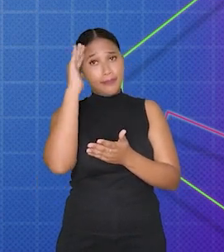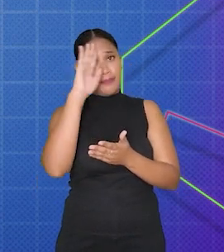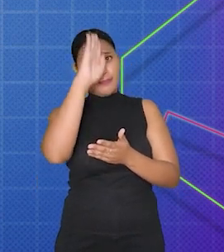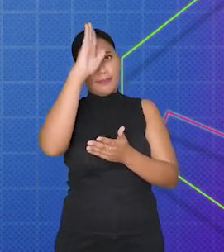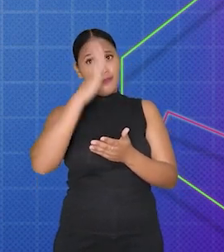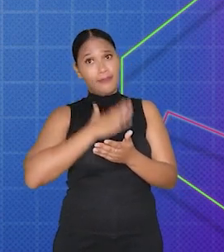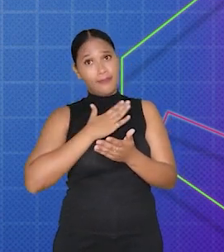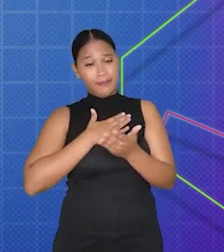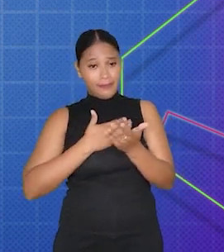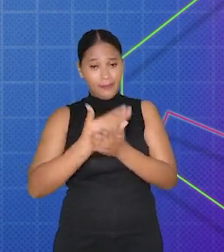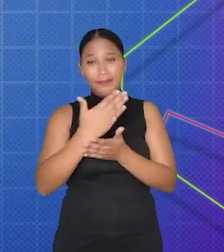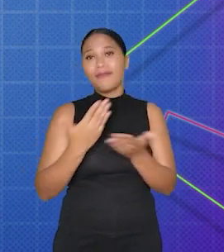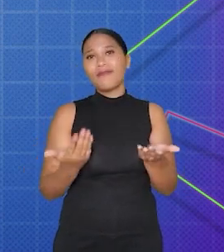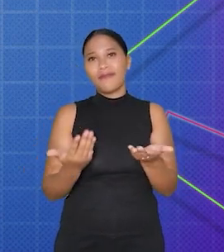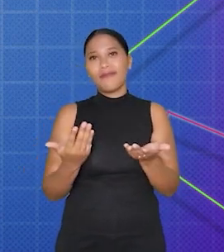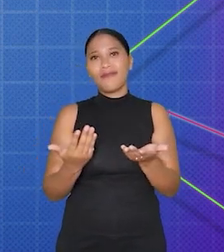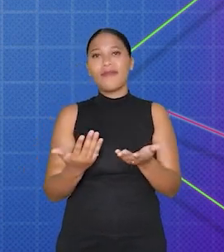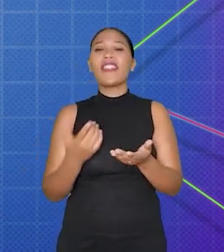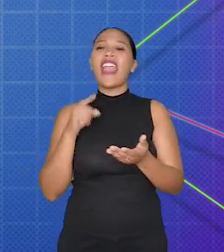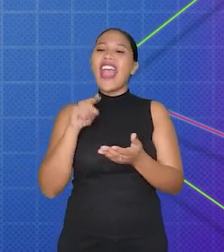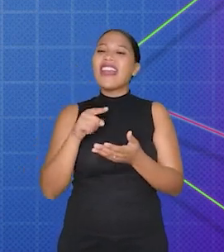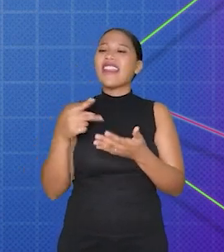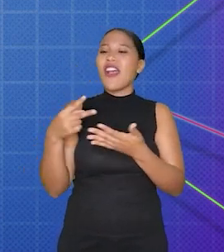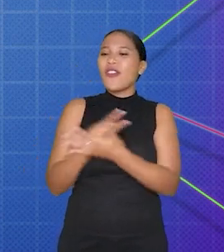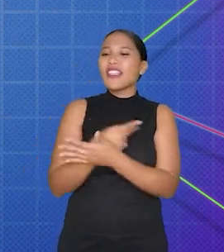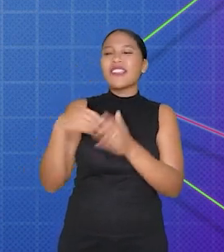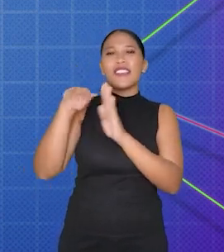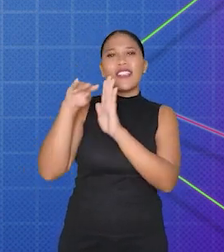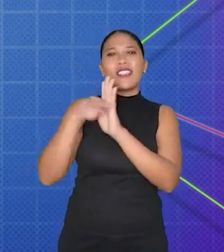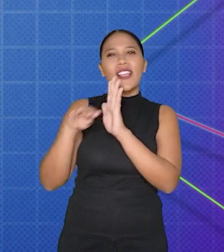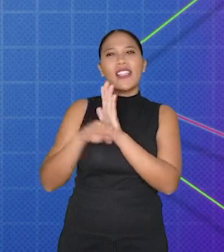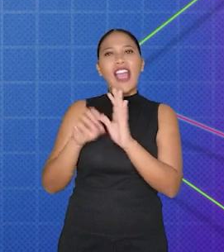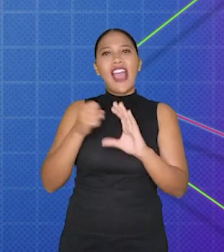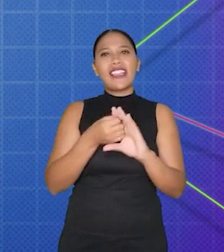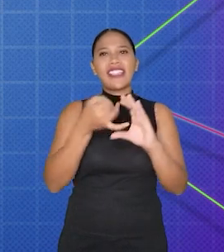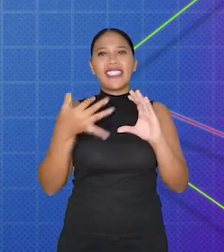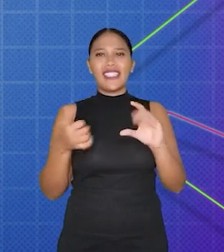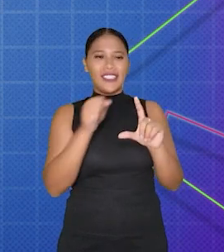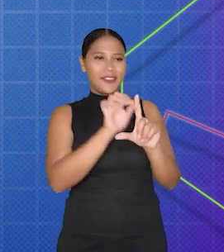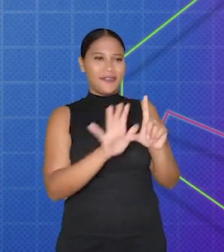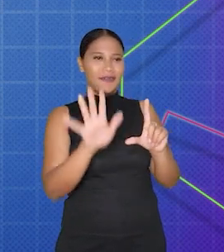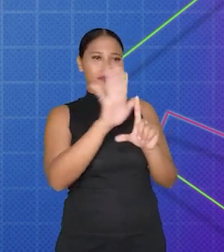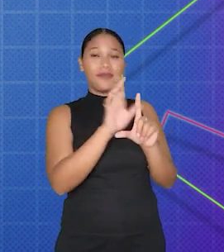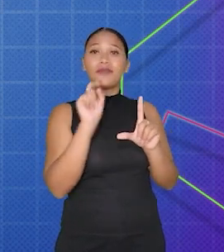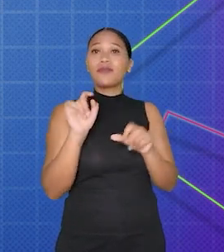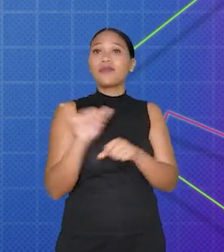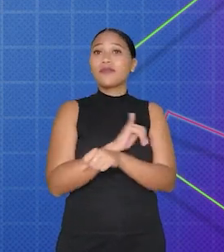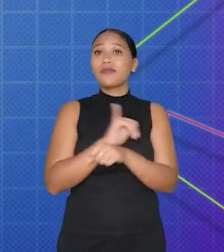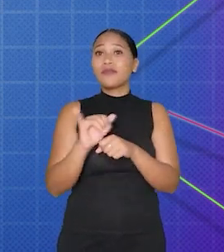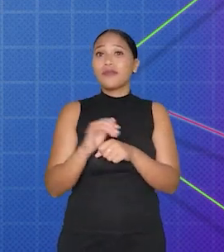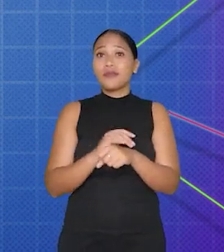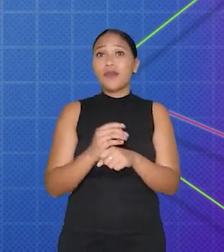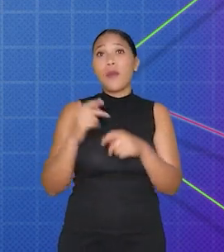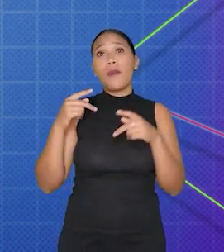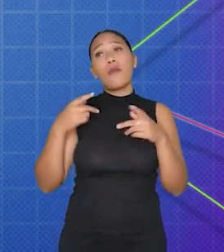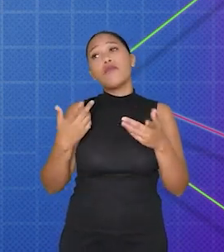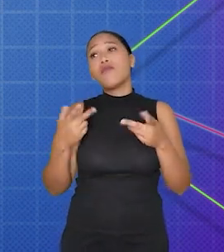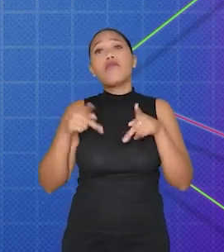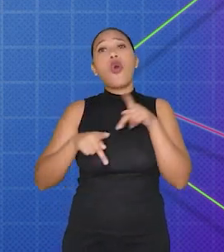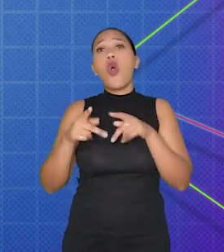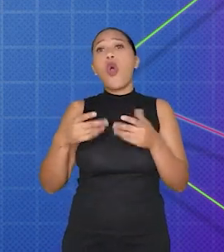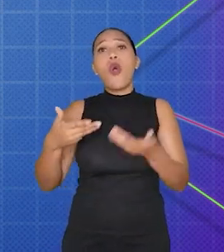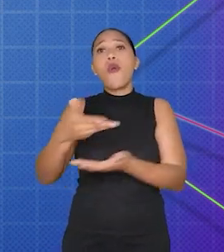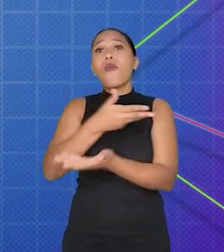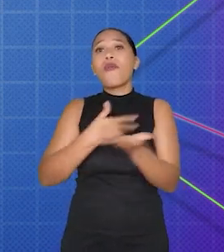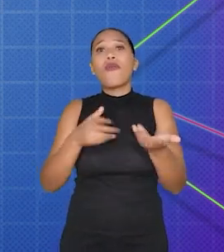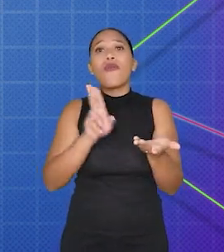programação de jogos. A Folha de Eventos é uma das principais características que torna o Construct 2 uma ferramenta de desenvolvimento popular